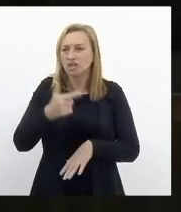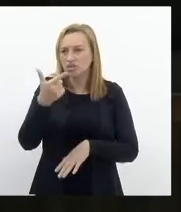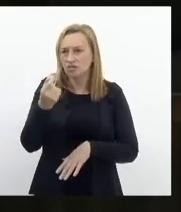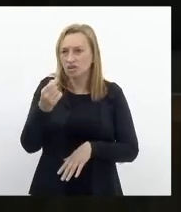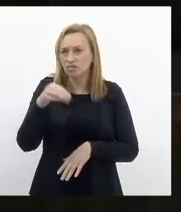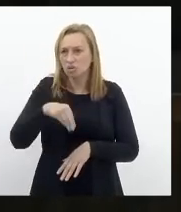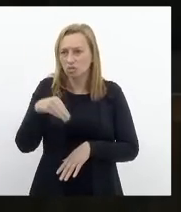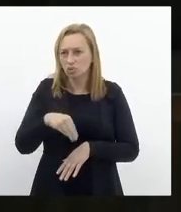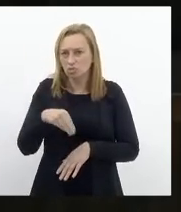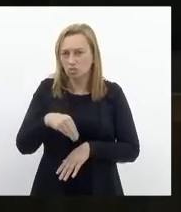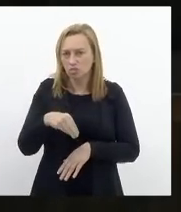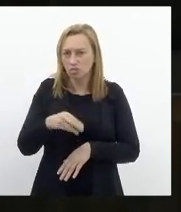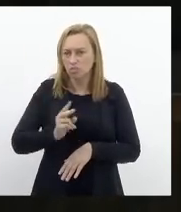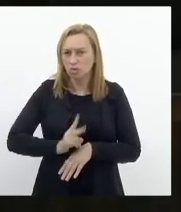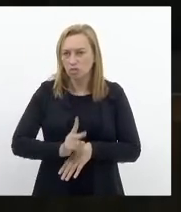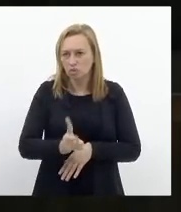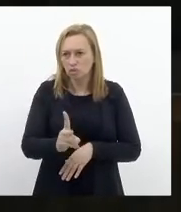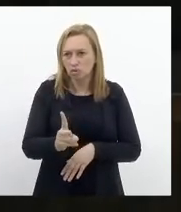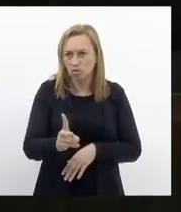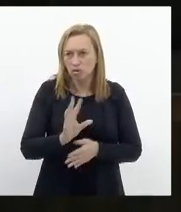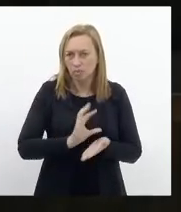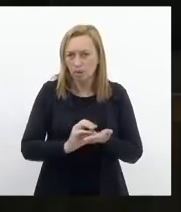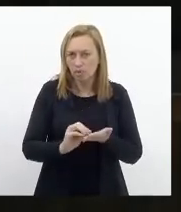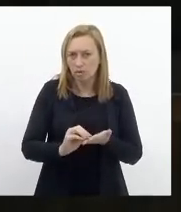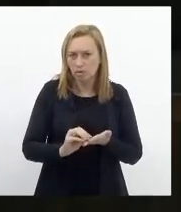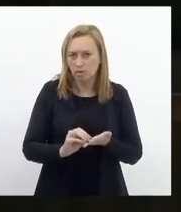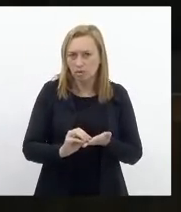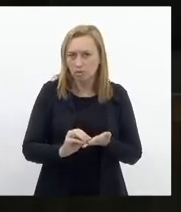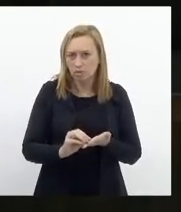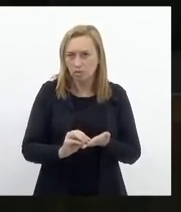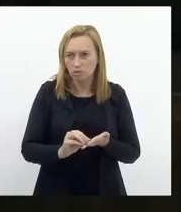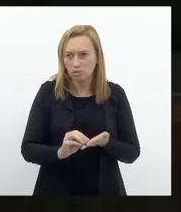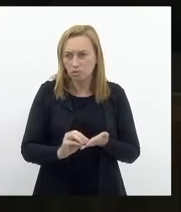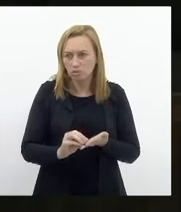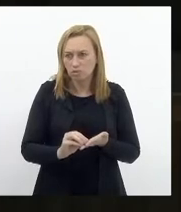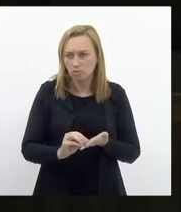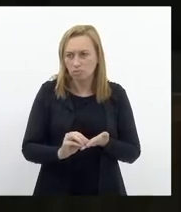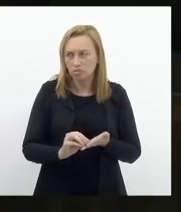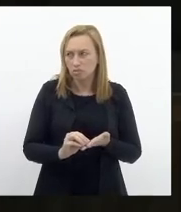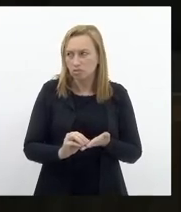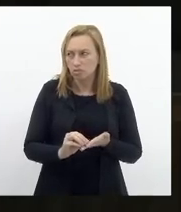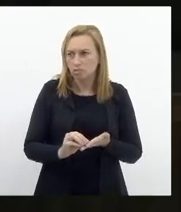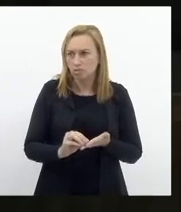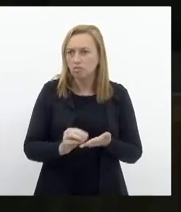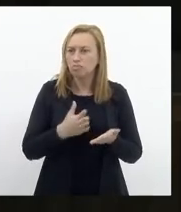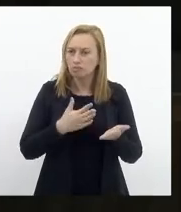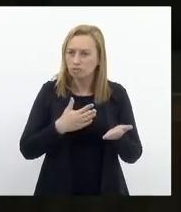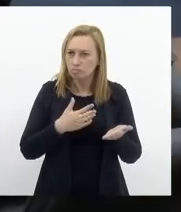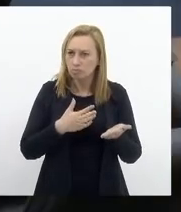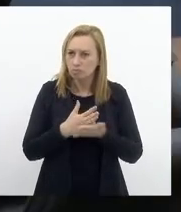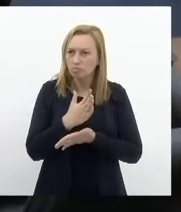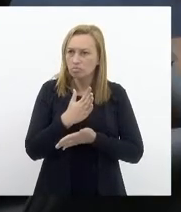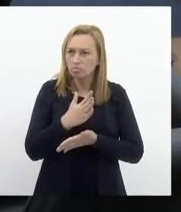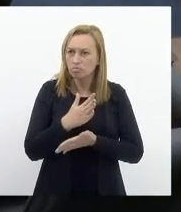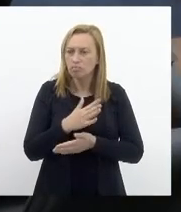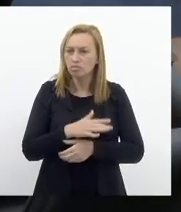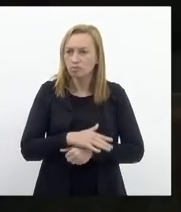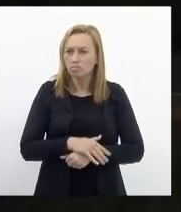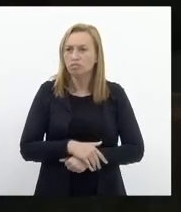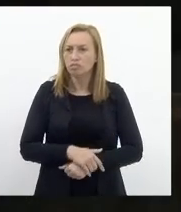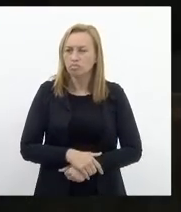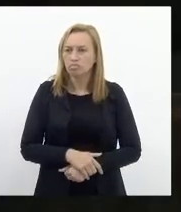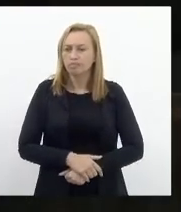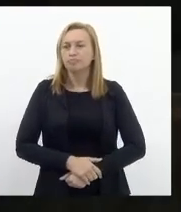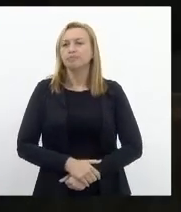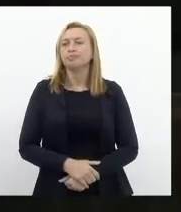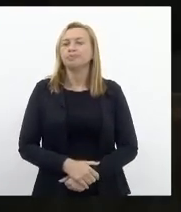da sessão para continuar a pauta. Os senhores que aprovam, permaneçam como estão, aprovado e prorrogado